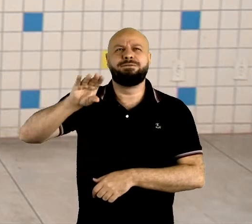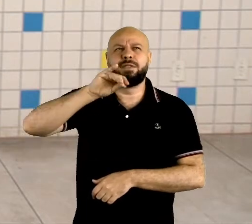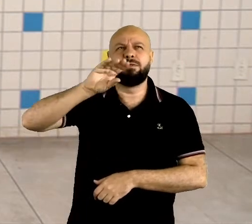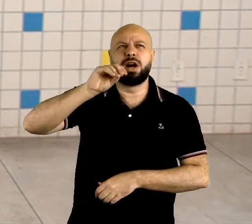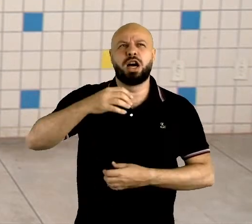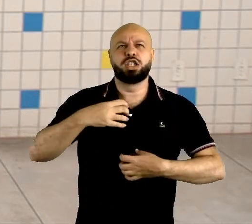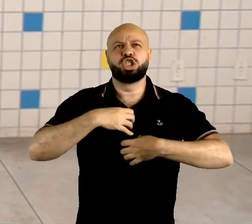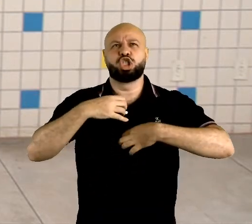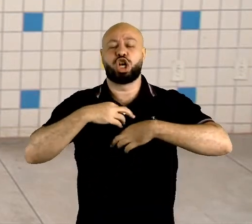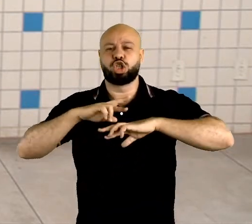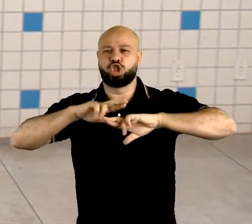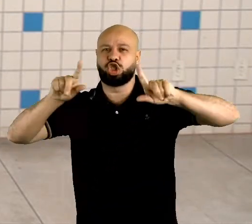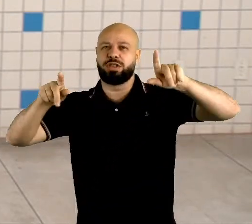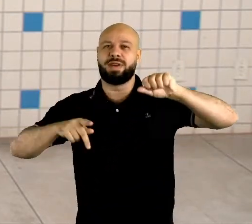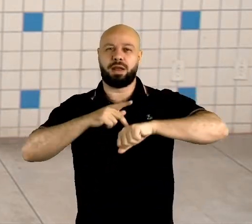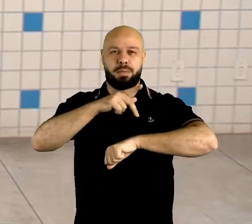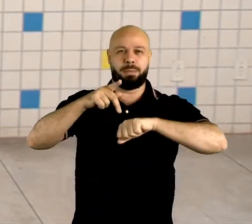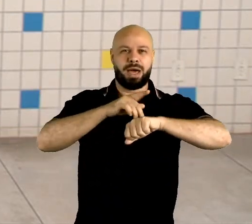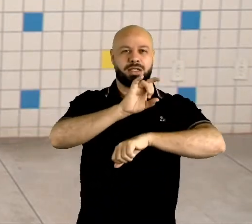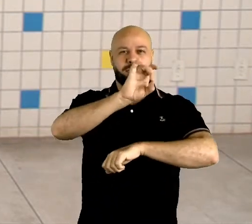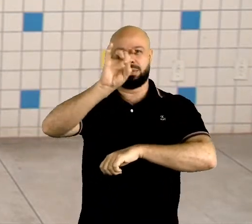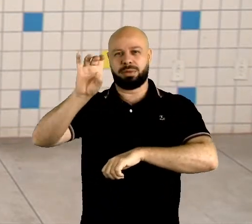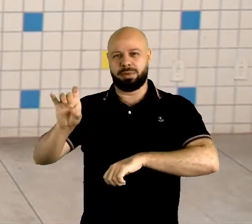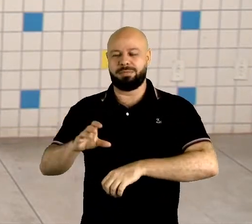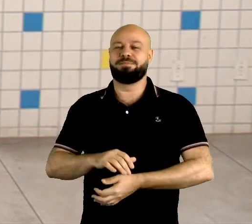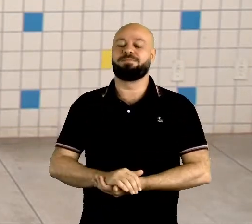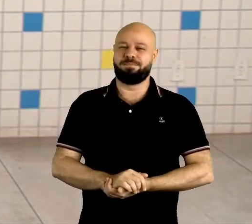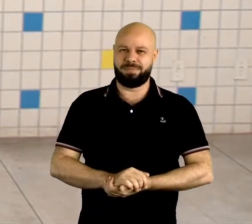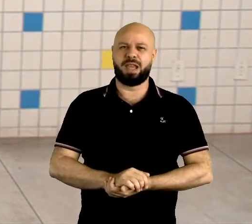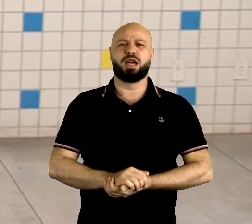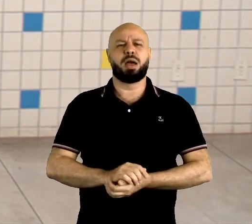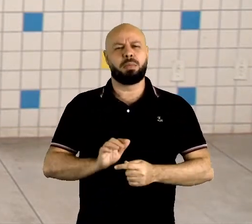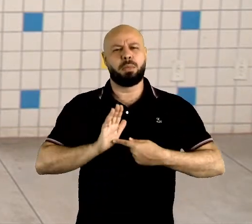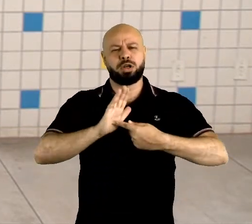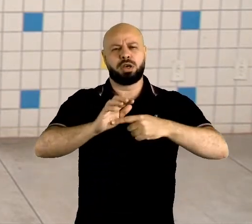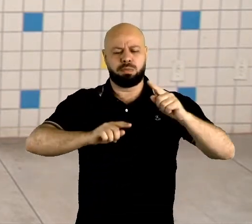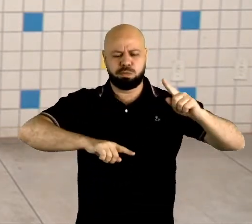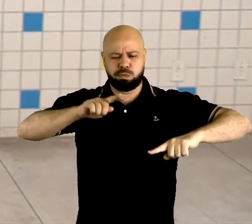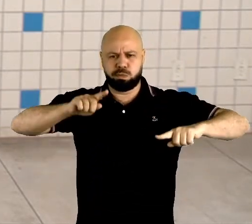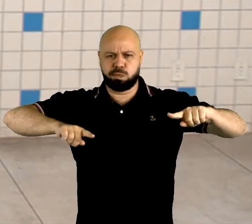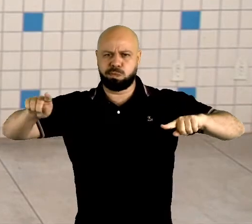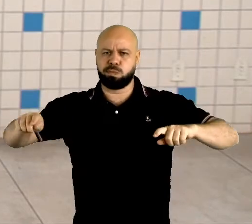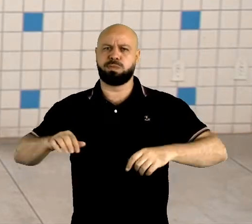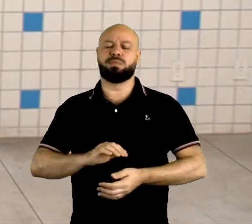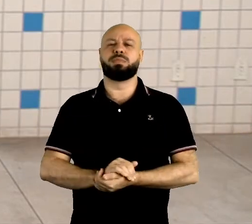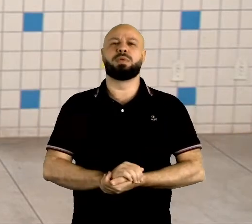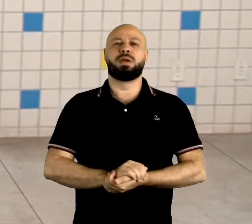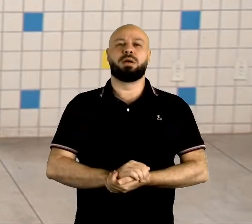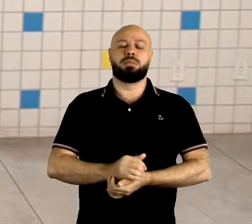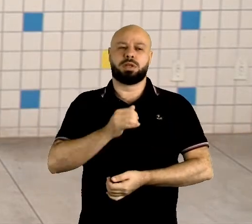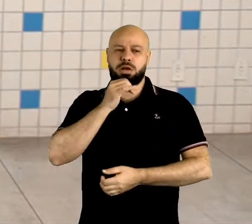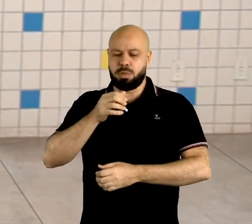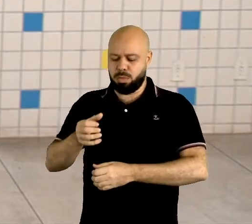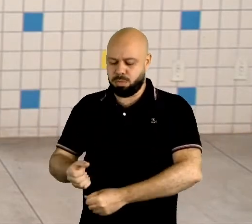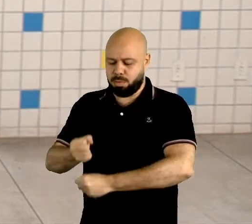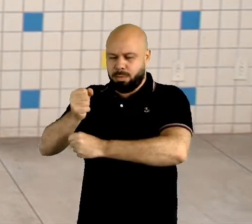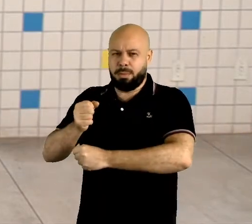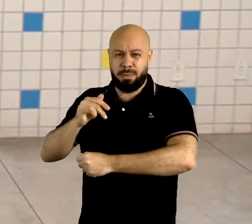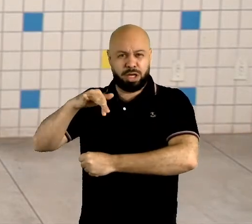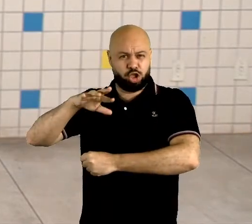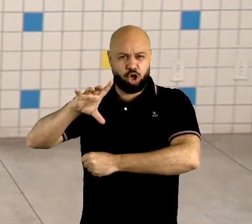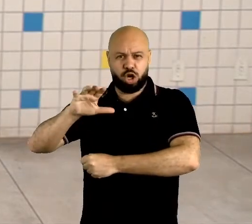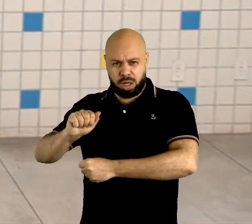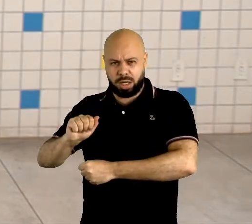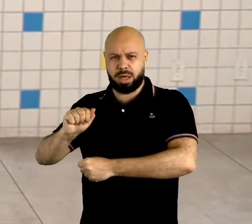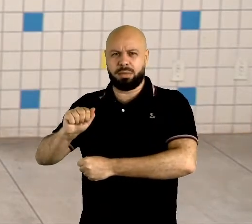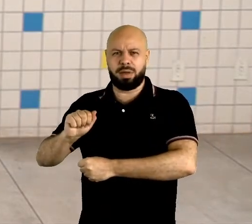país, quando ele trabalhou também essa questão das variantes. A palavra mandioca, por exemplo, que foi uma das que ele trouxe,